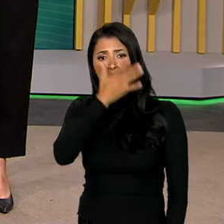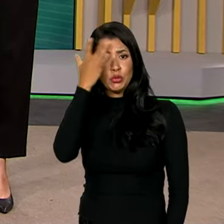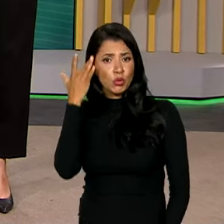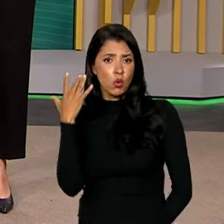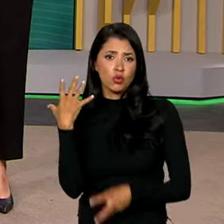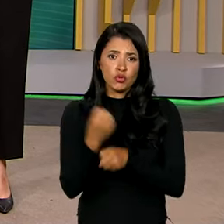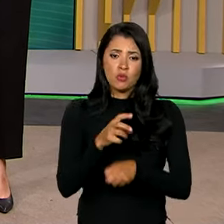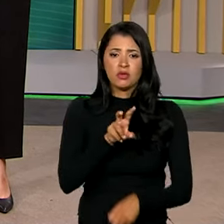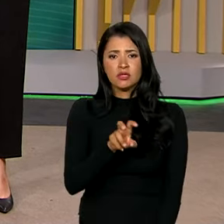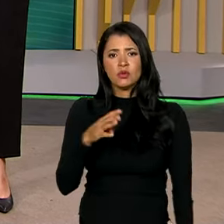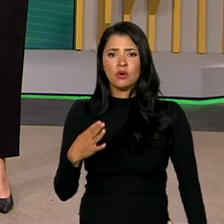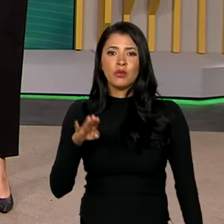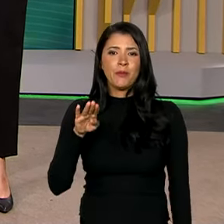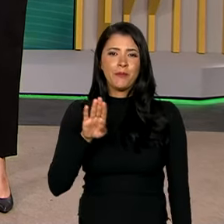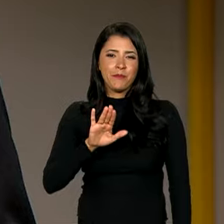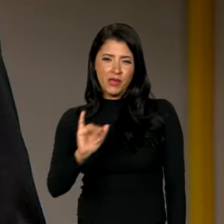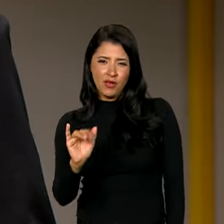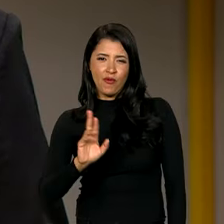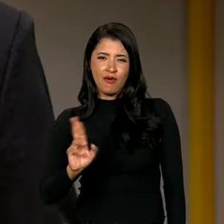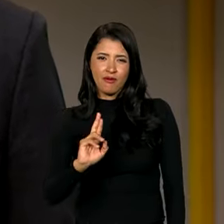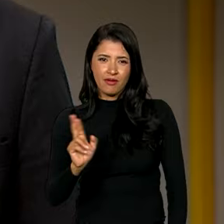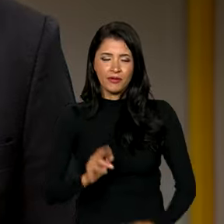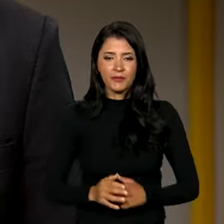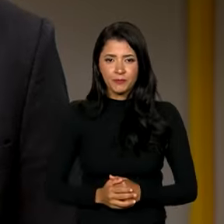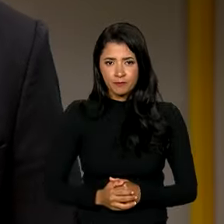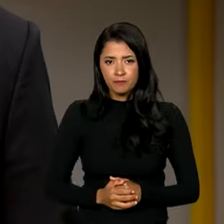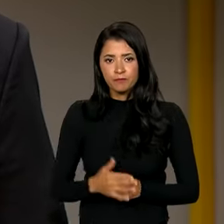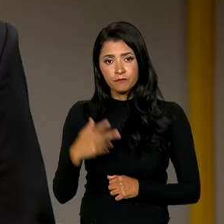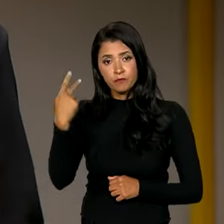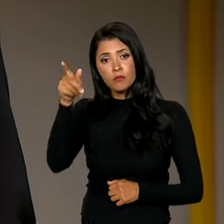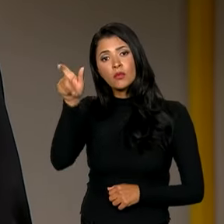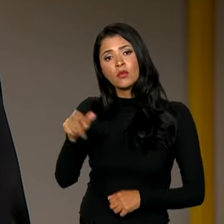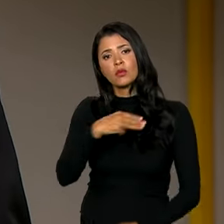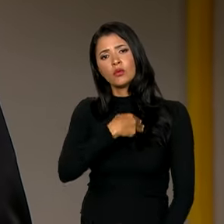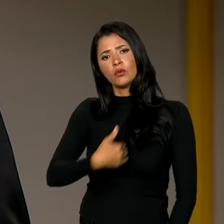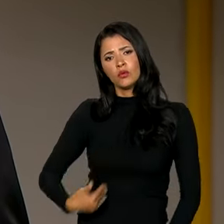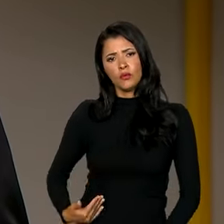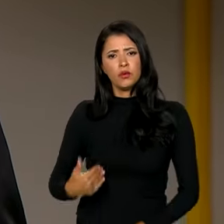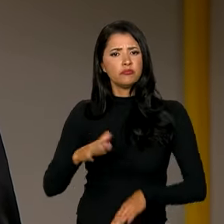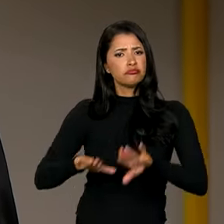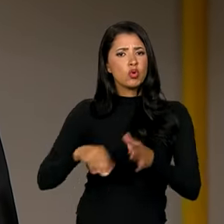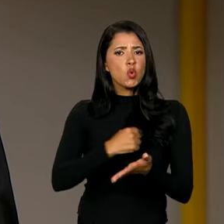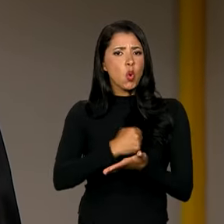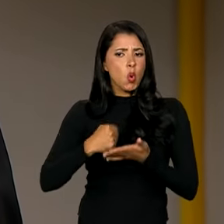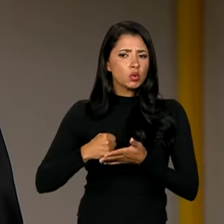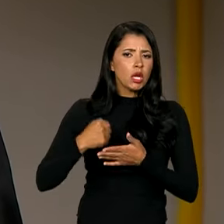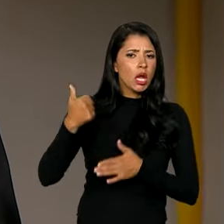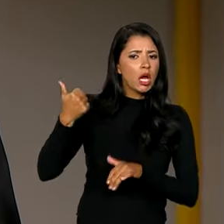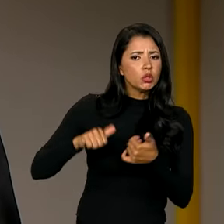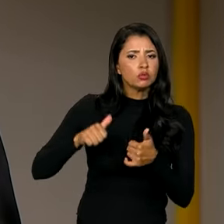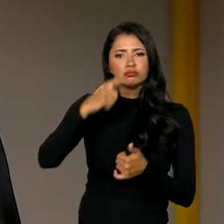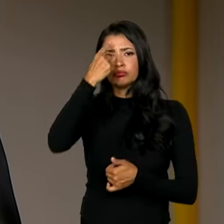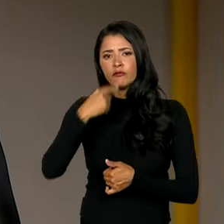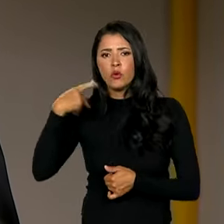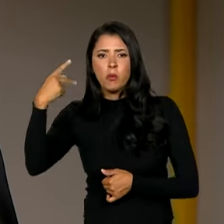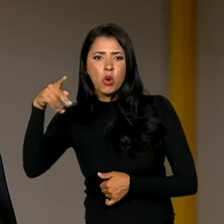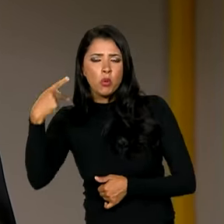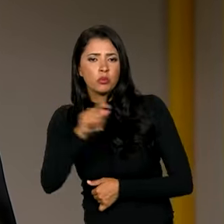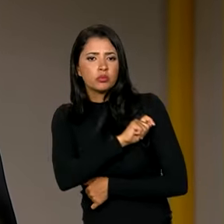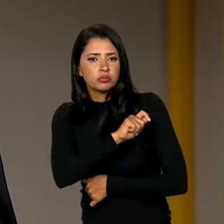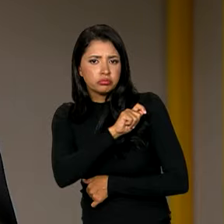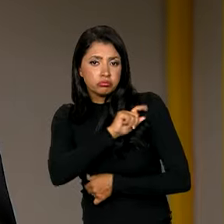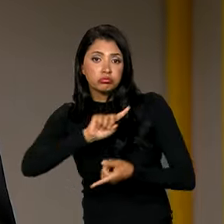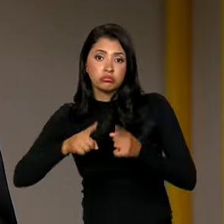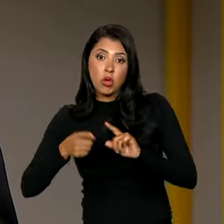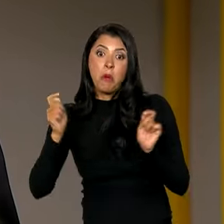54 bilhões de reais. E, de acordo com o governo, a depender do contrato e das condições do aluno, a renegociação